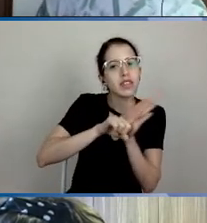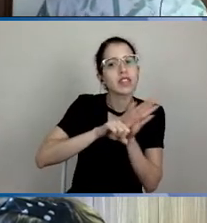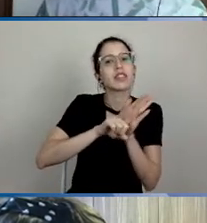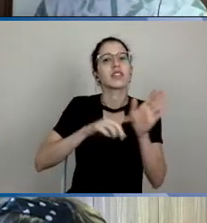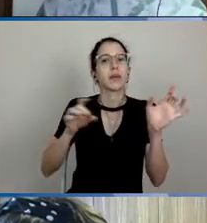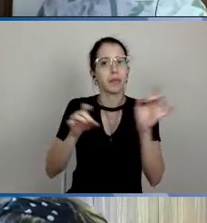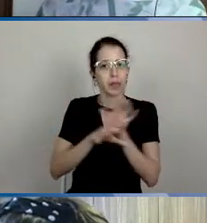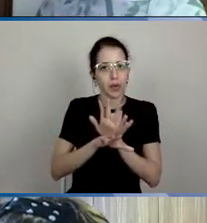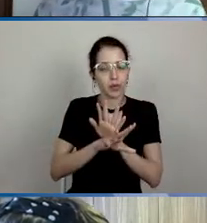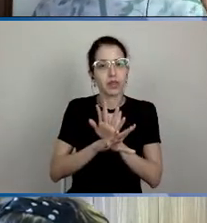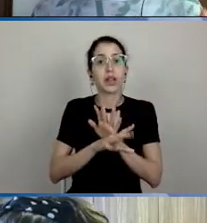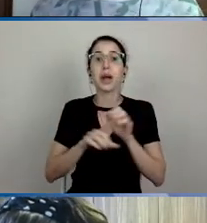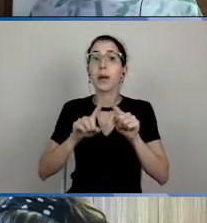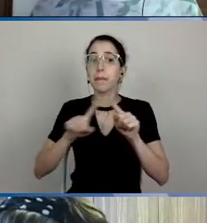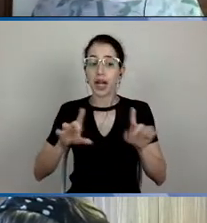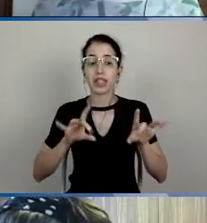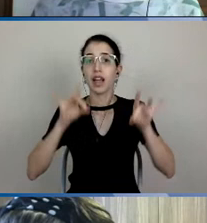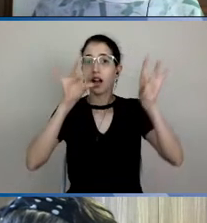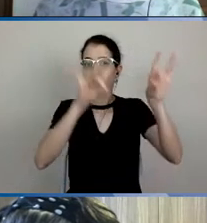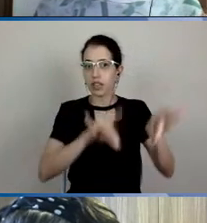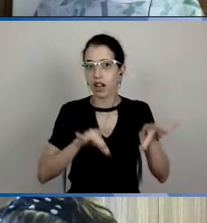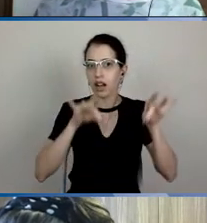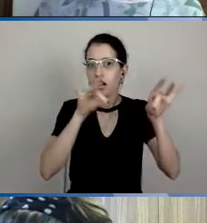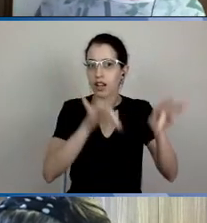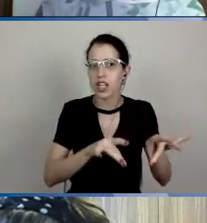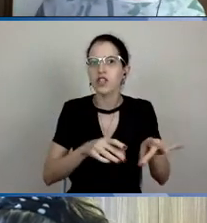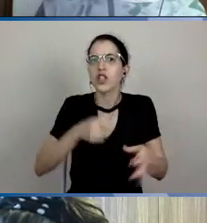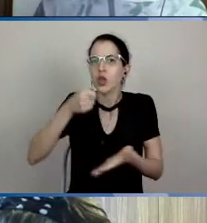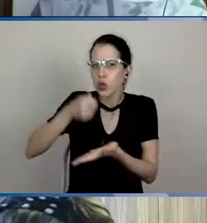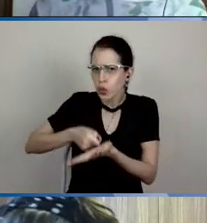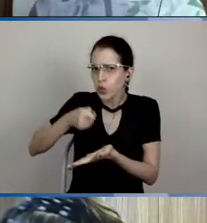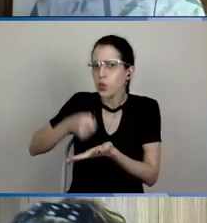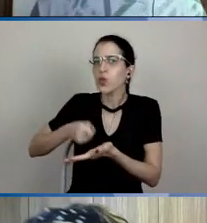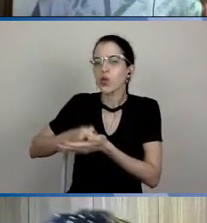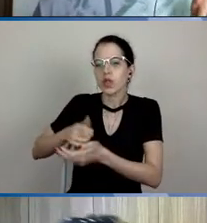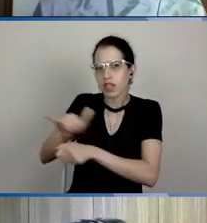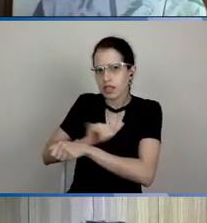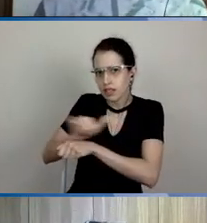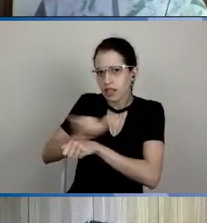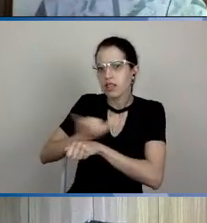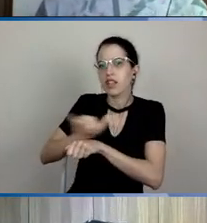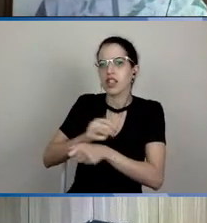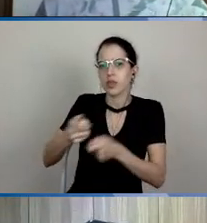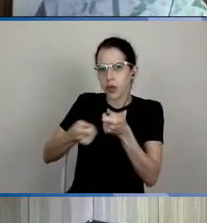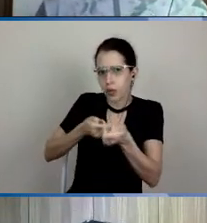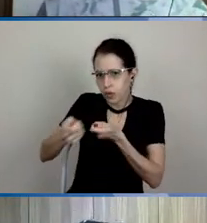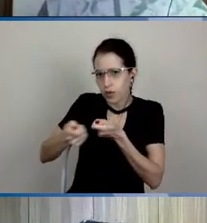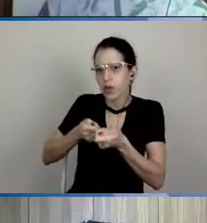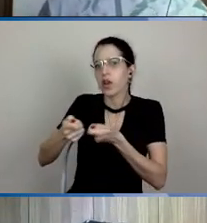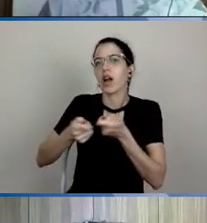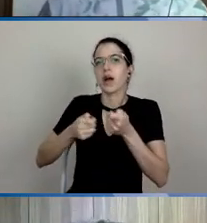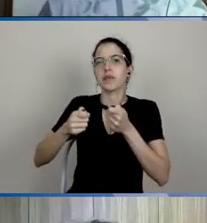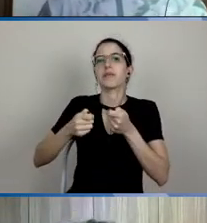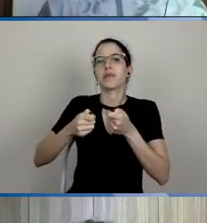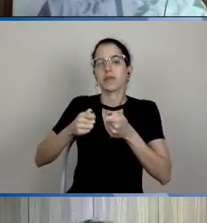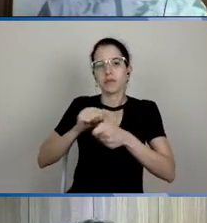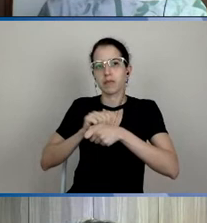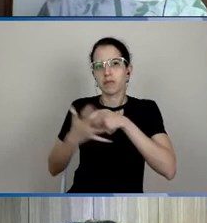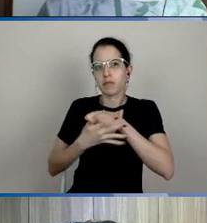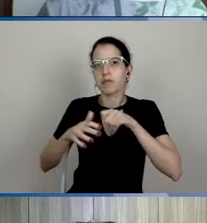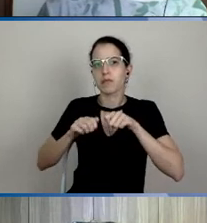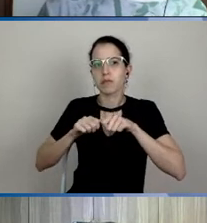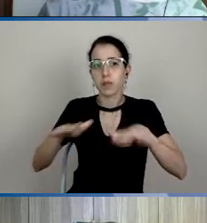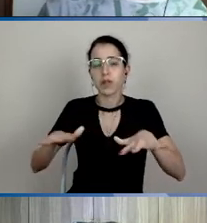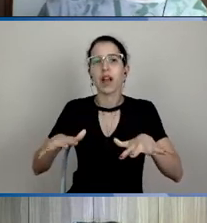medidas de isolamento social. Recentemente, em uma cidade que já havia meses que não tinha caso nenhum, na hora que teve o primeiro caso, eles